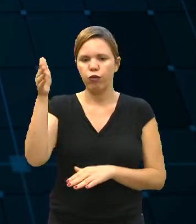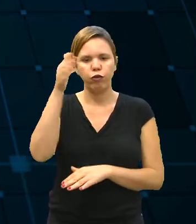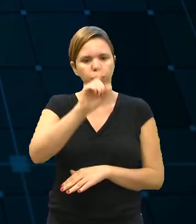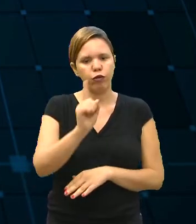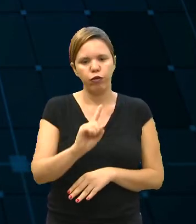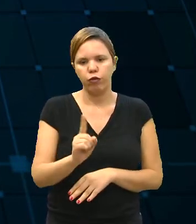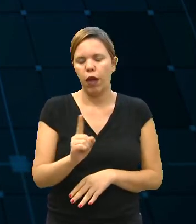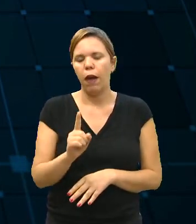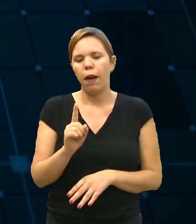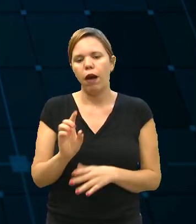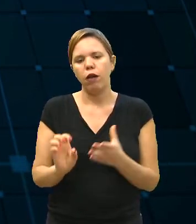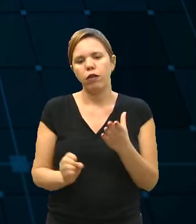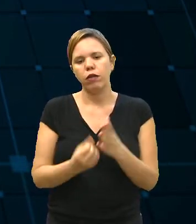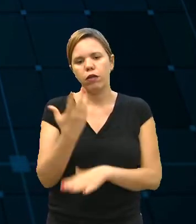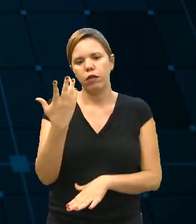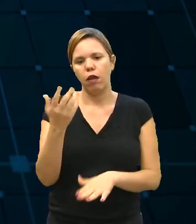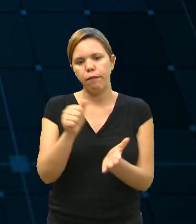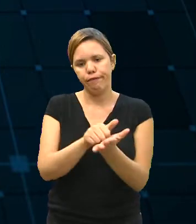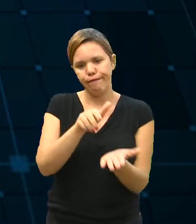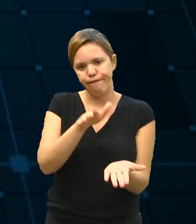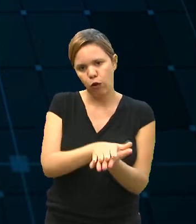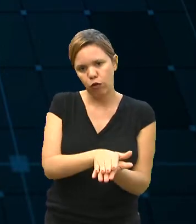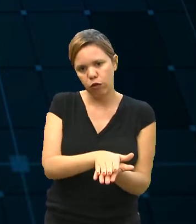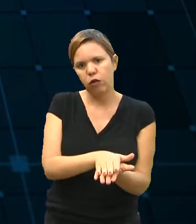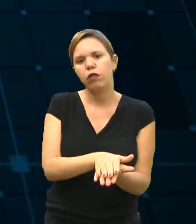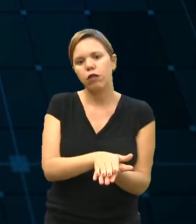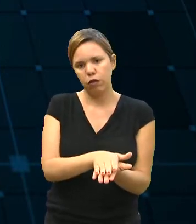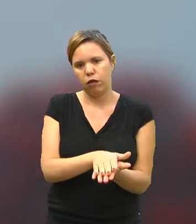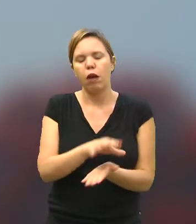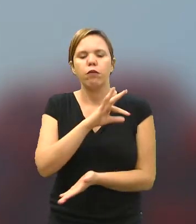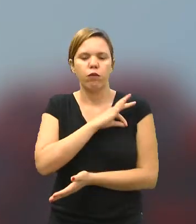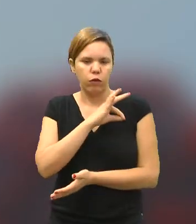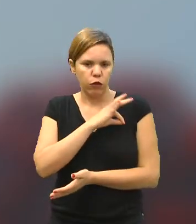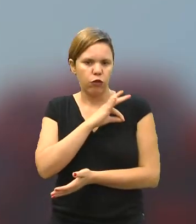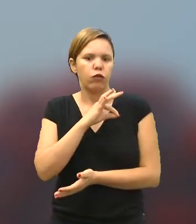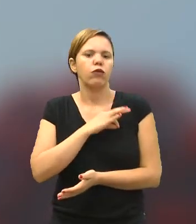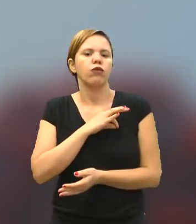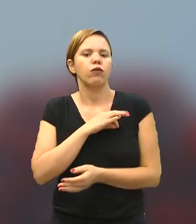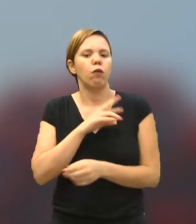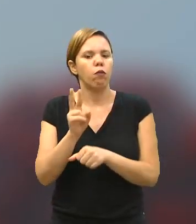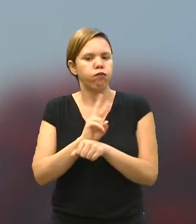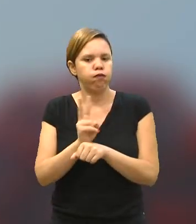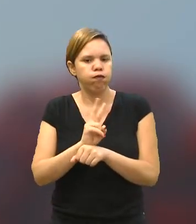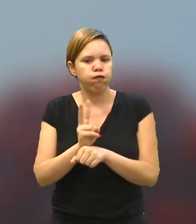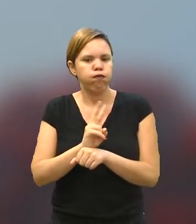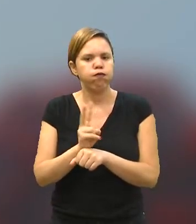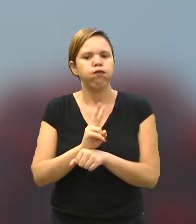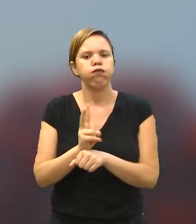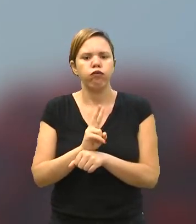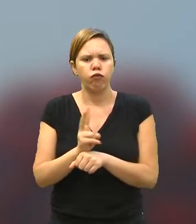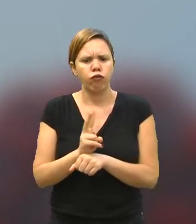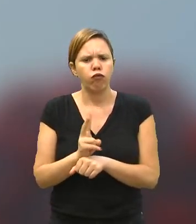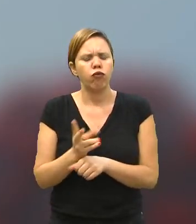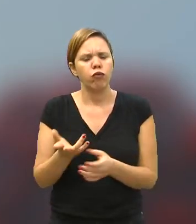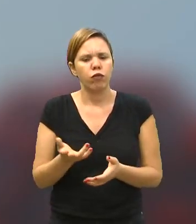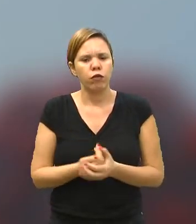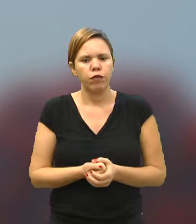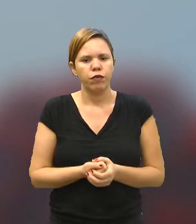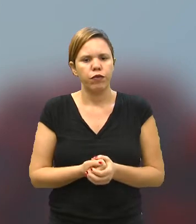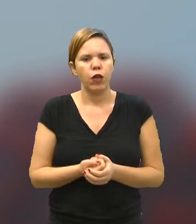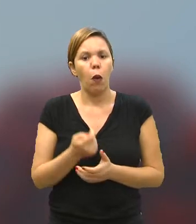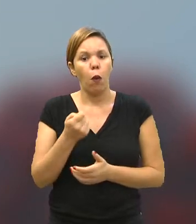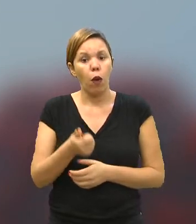saindo, senão tem o risco de prender multas, né? A polícia, a vigilância civil